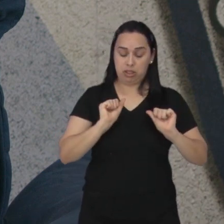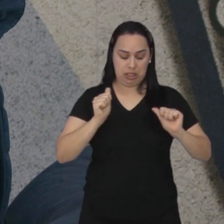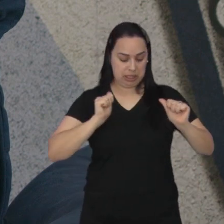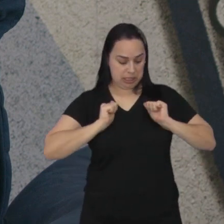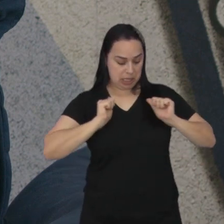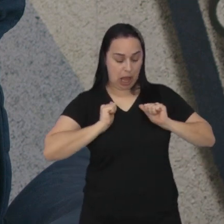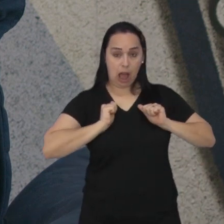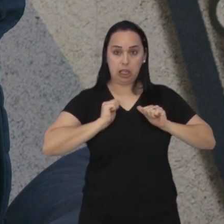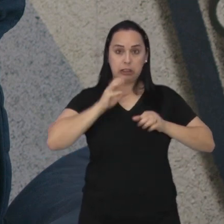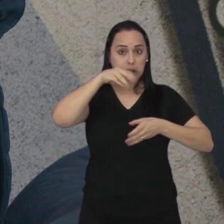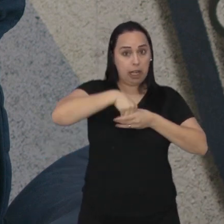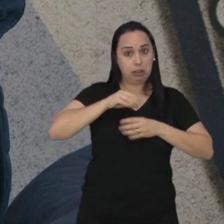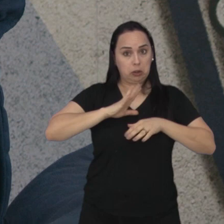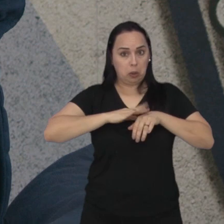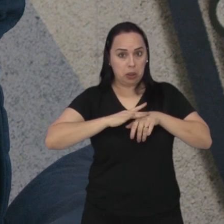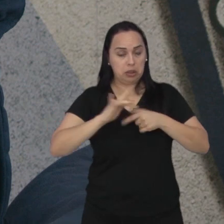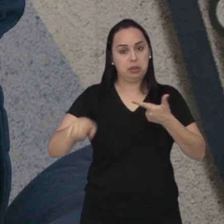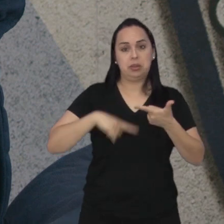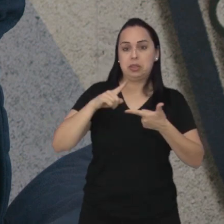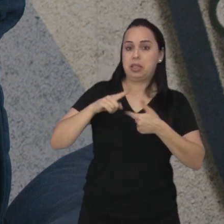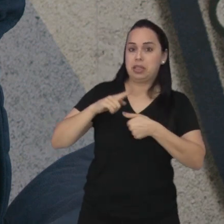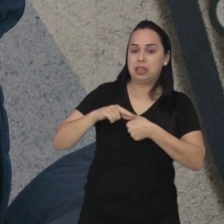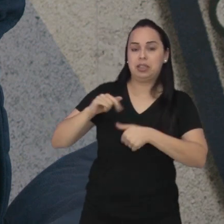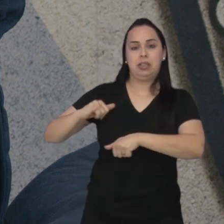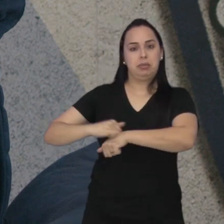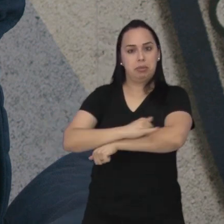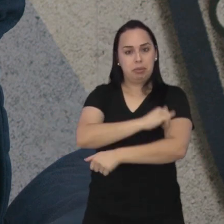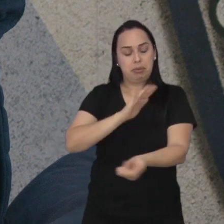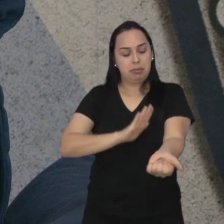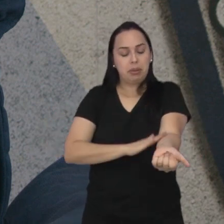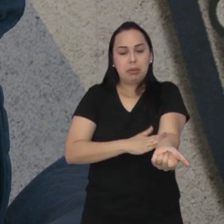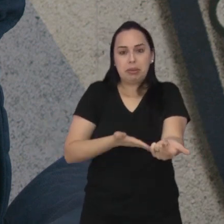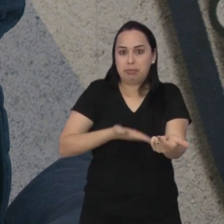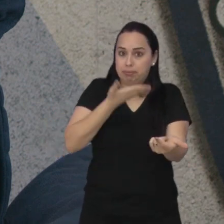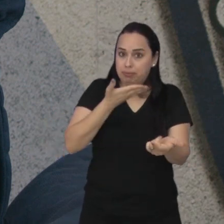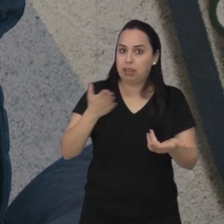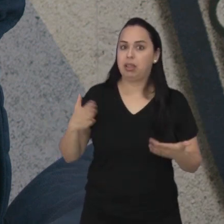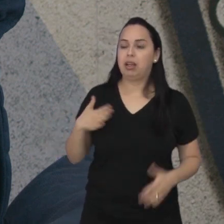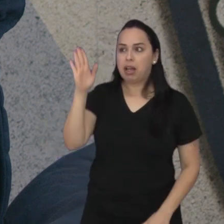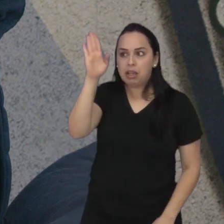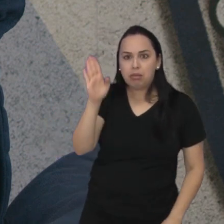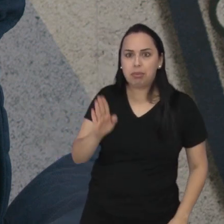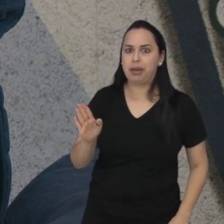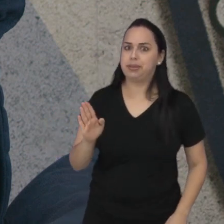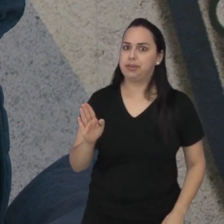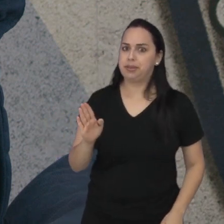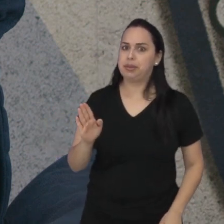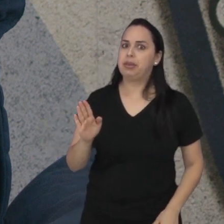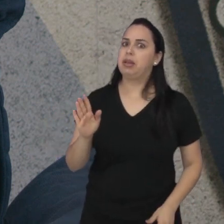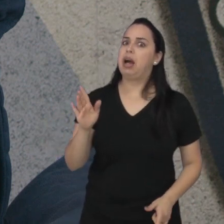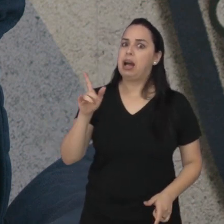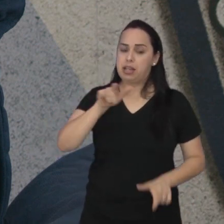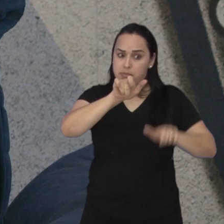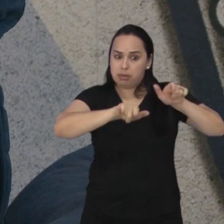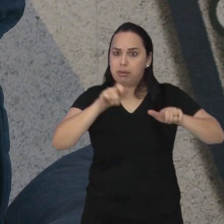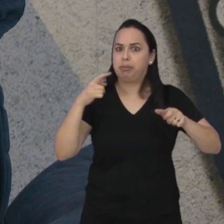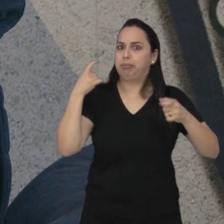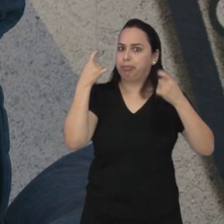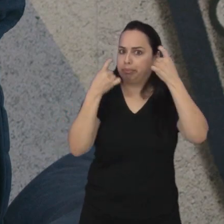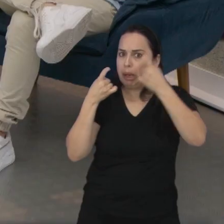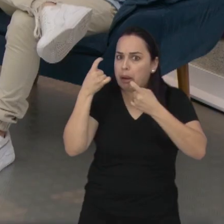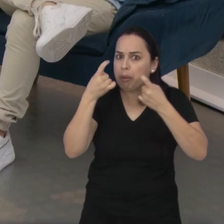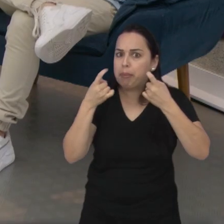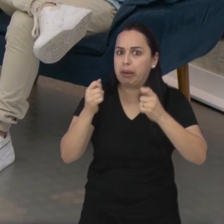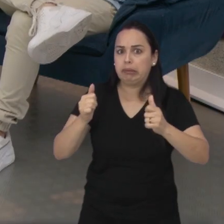causar diversas doenças, como a obesidade e hipertensão. No Brasil, a situação é preocupante.